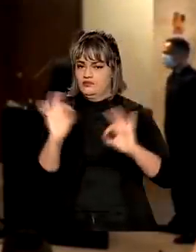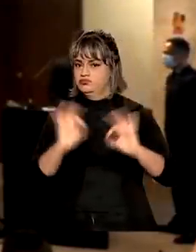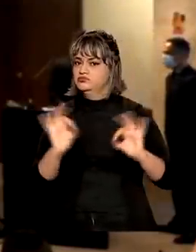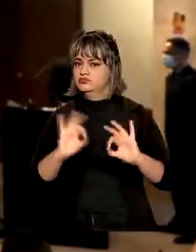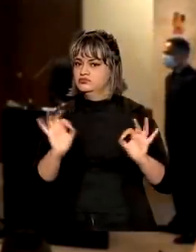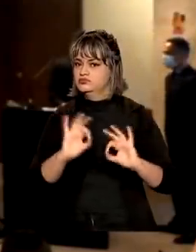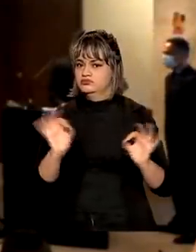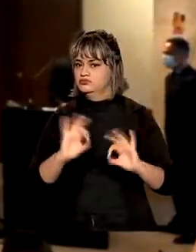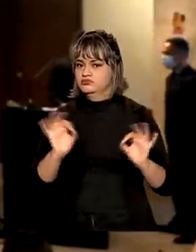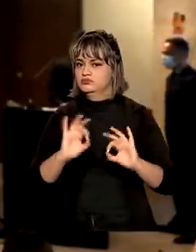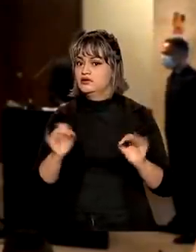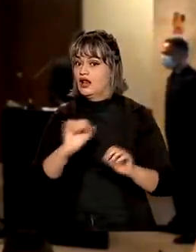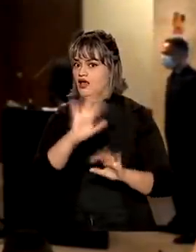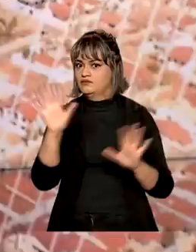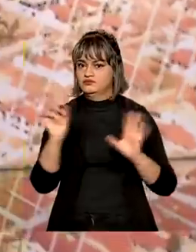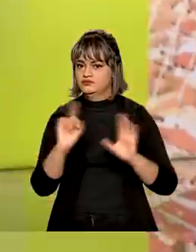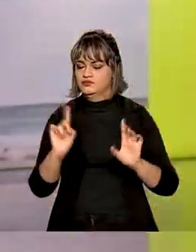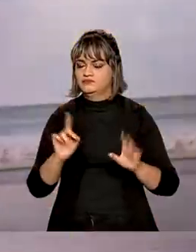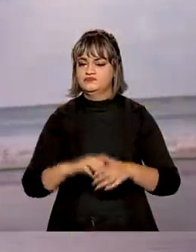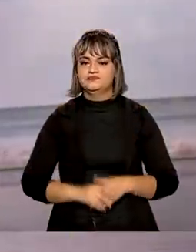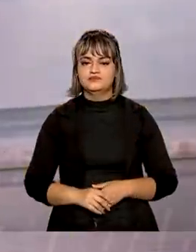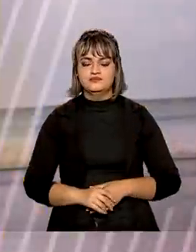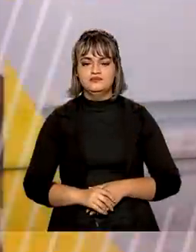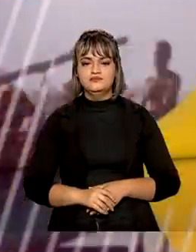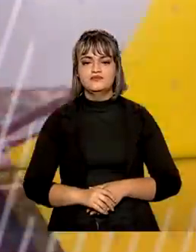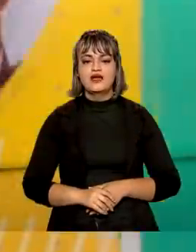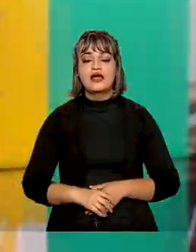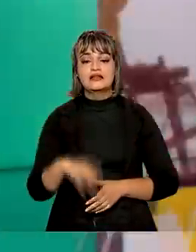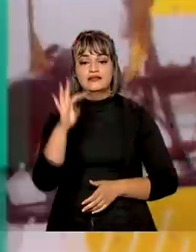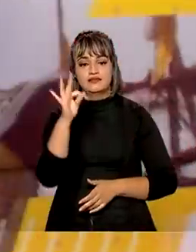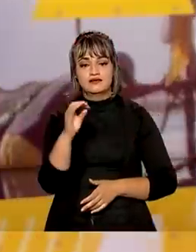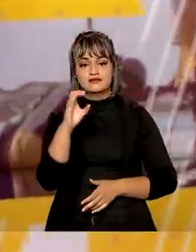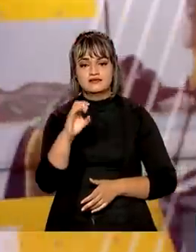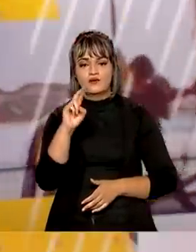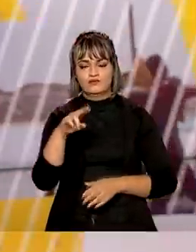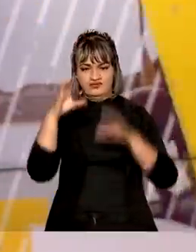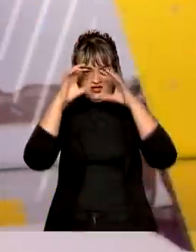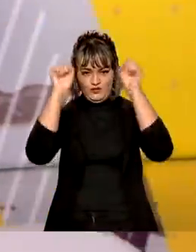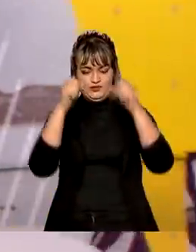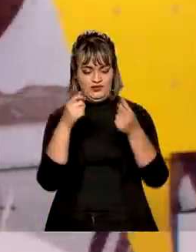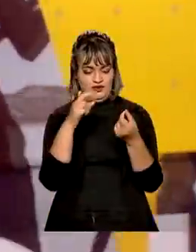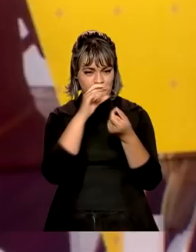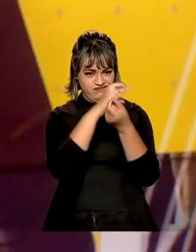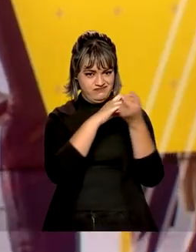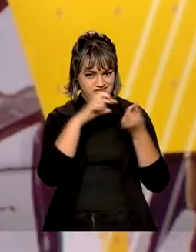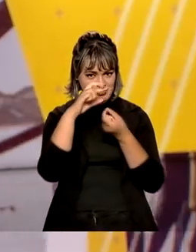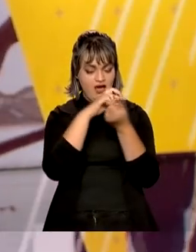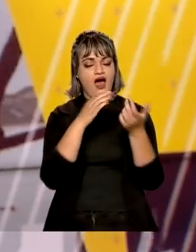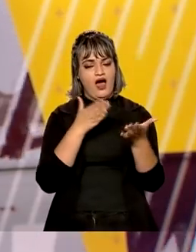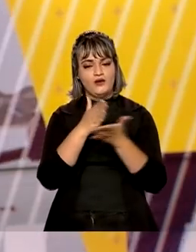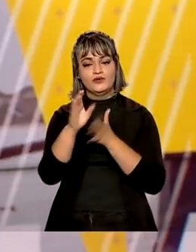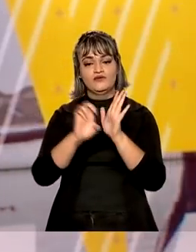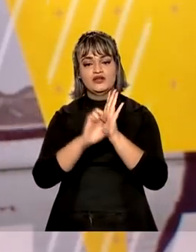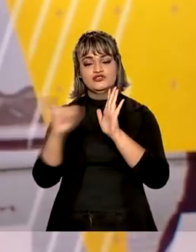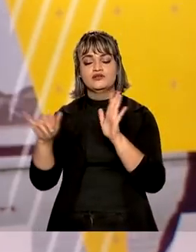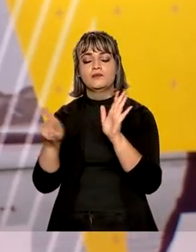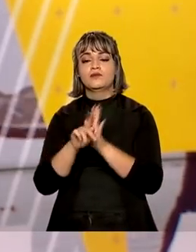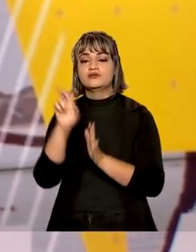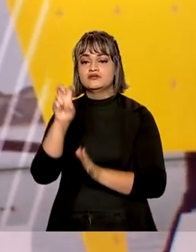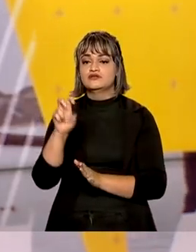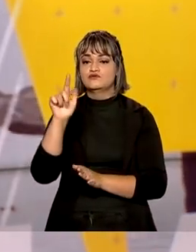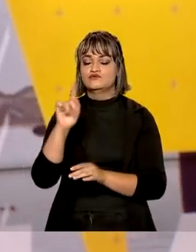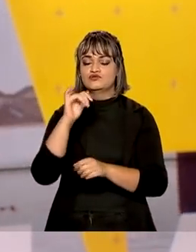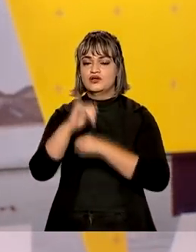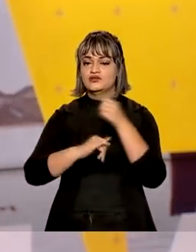Isso tem que ficar muito claro. O Tribunal de Contas da União aprovou o edital para o leilão do 5G previsto para